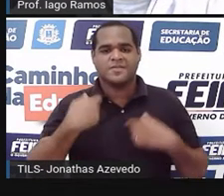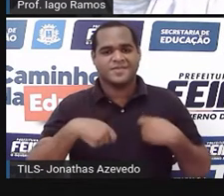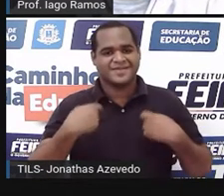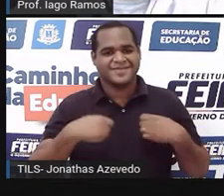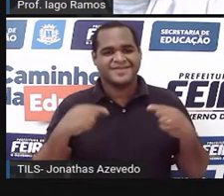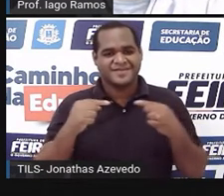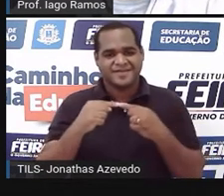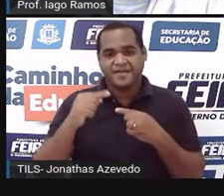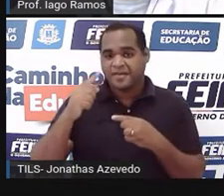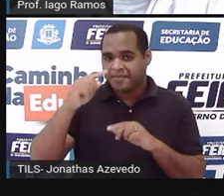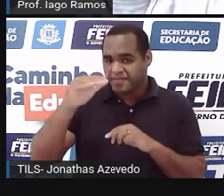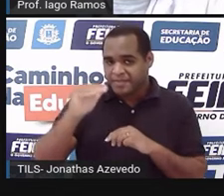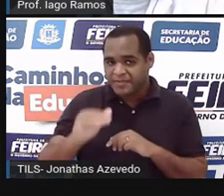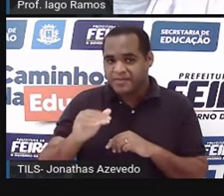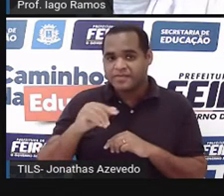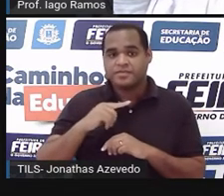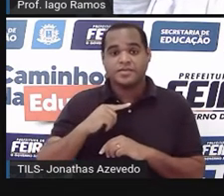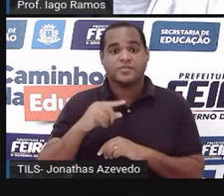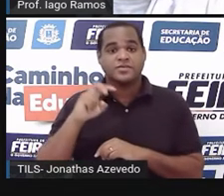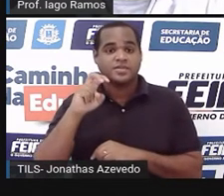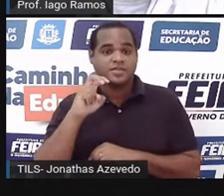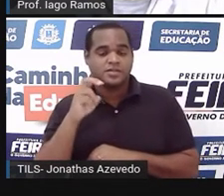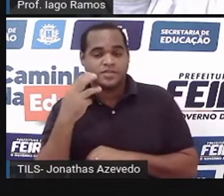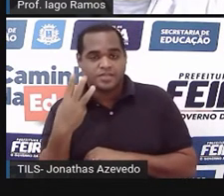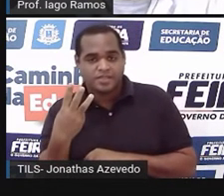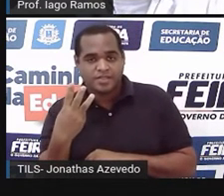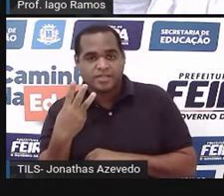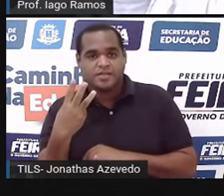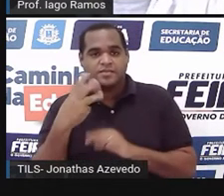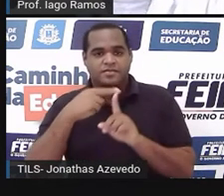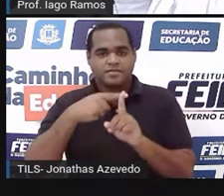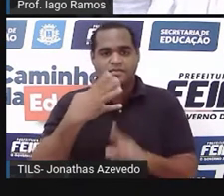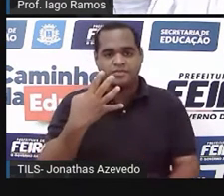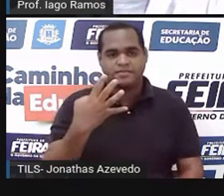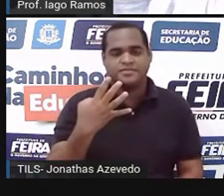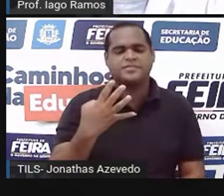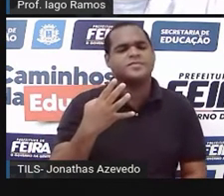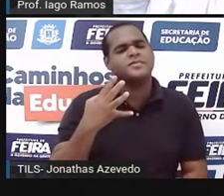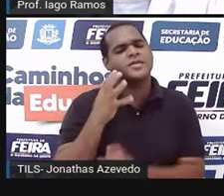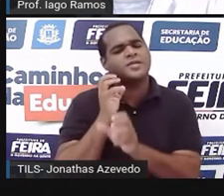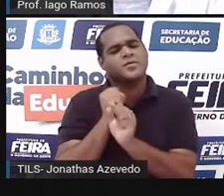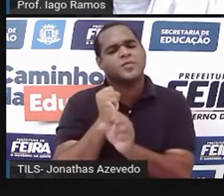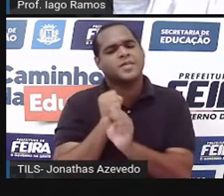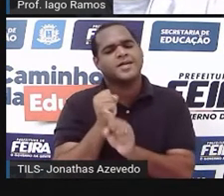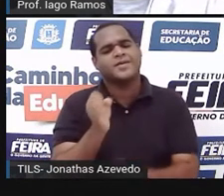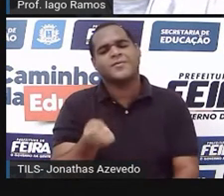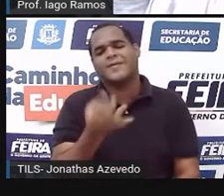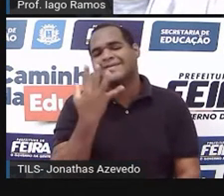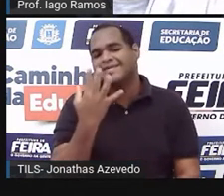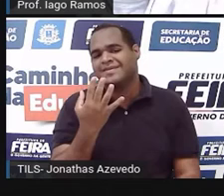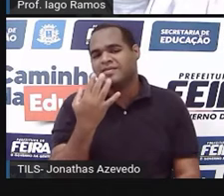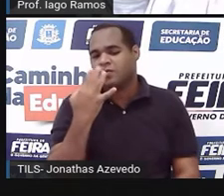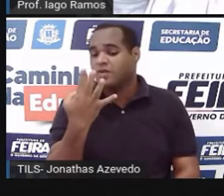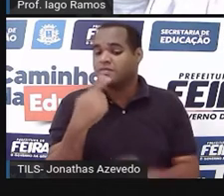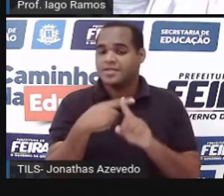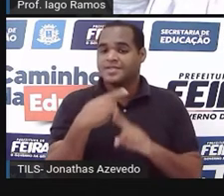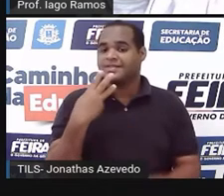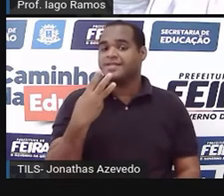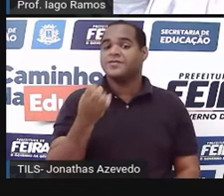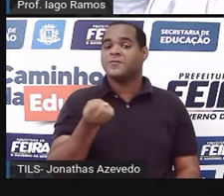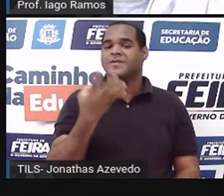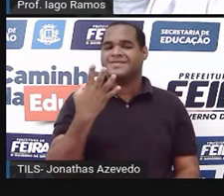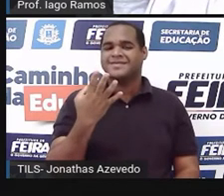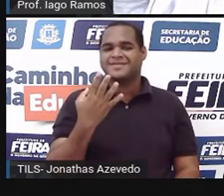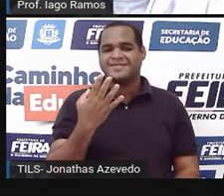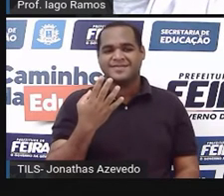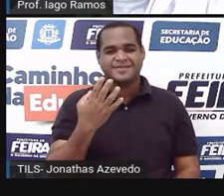do que a soma de 3 e 4. Mas quanto é que dá essa soma de 3 com 4? 3 mais 4